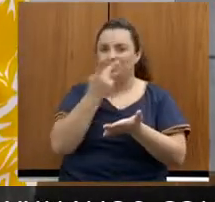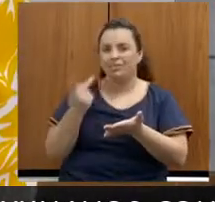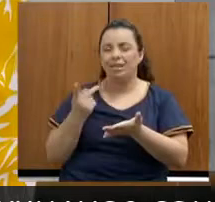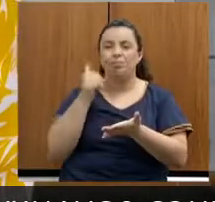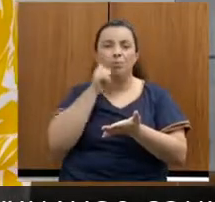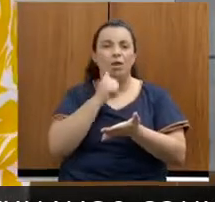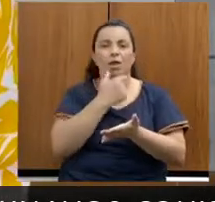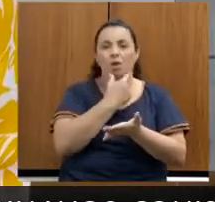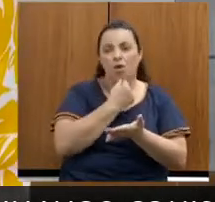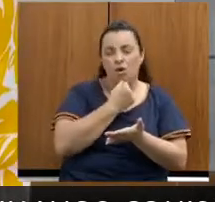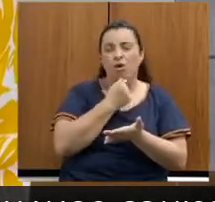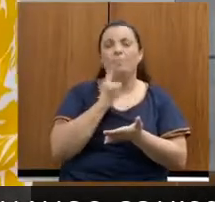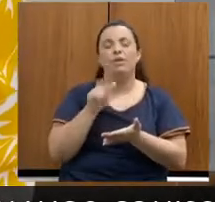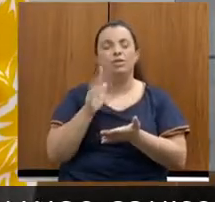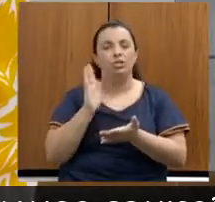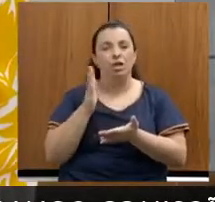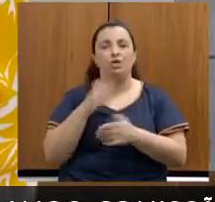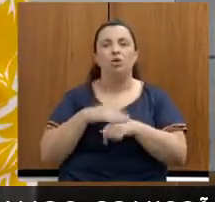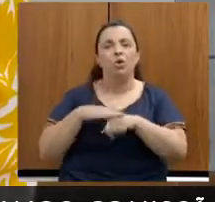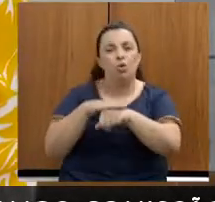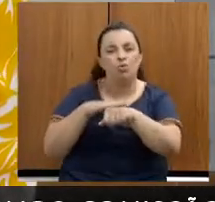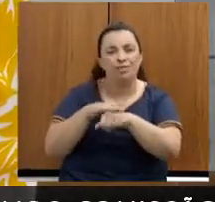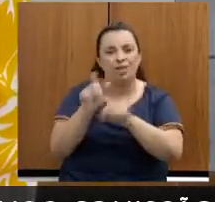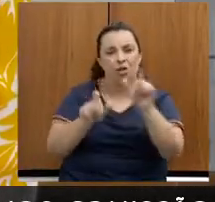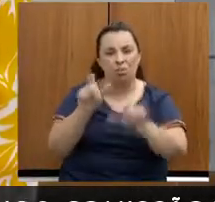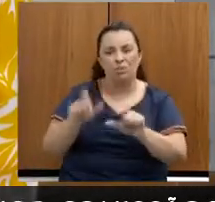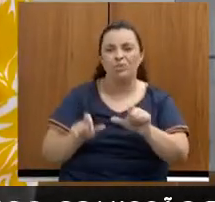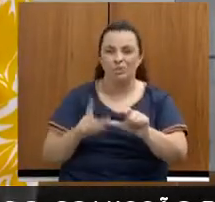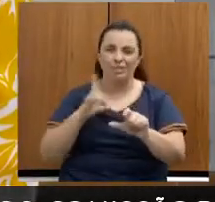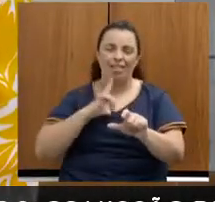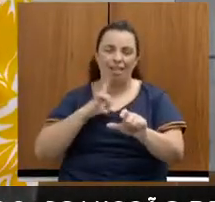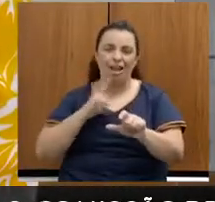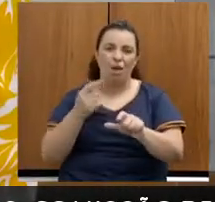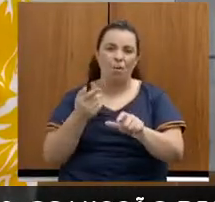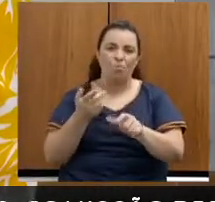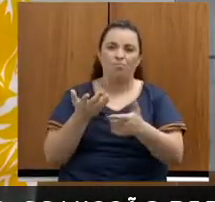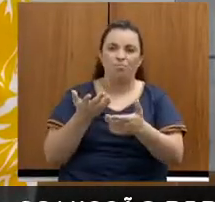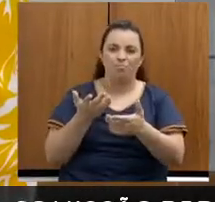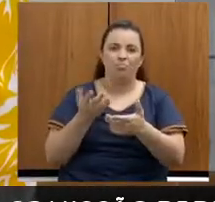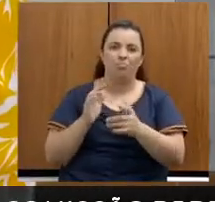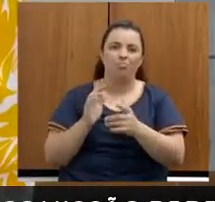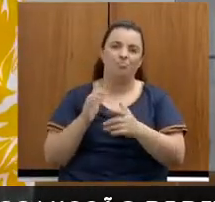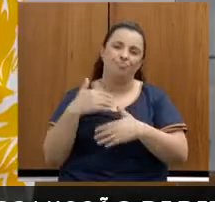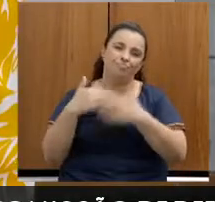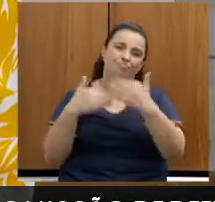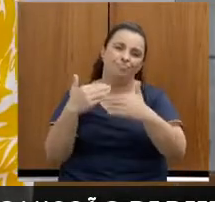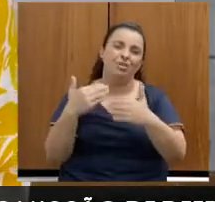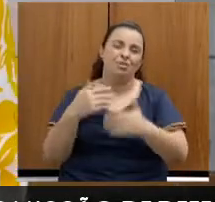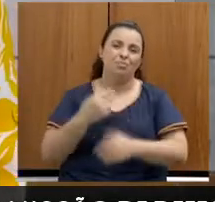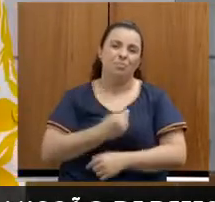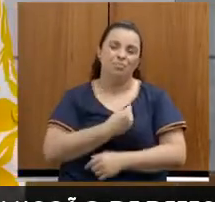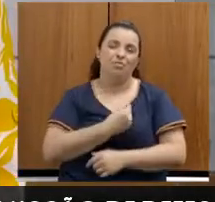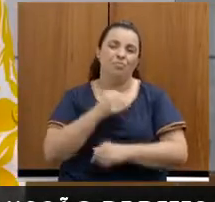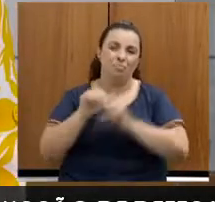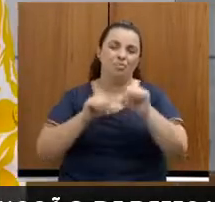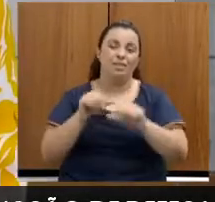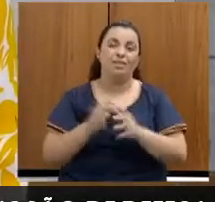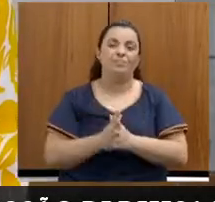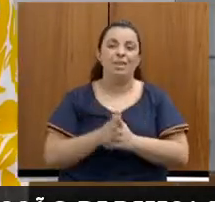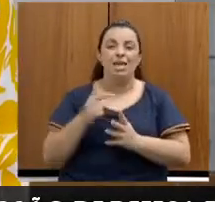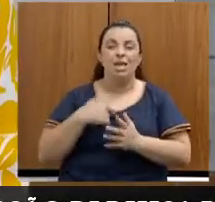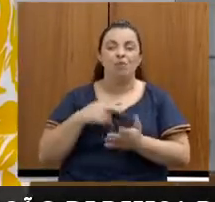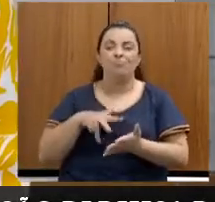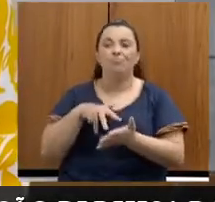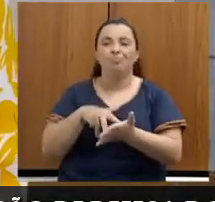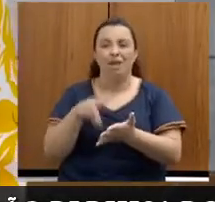recuperandos. Poucas vezes eu fui tão bem recebida por pessoas como na APAC feminina e na